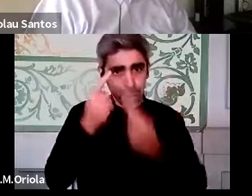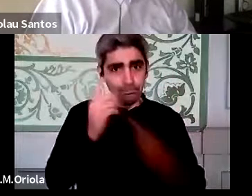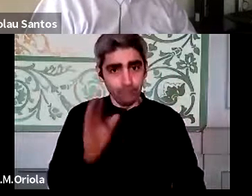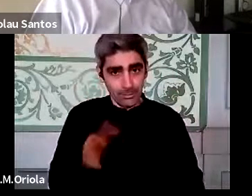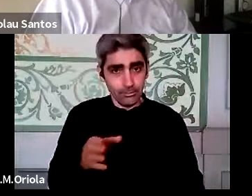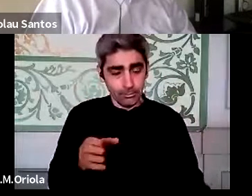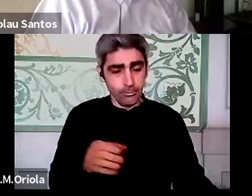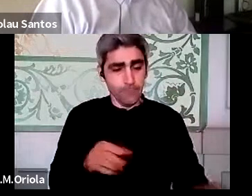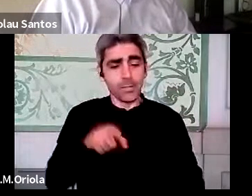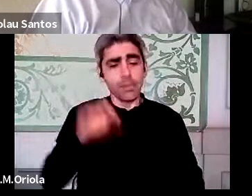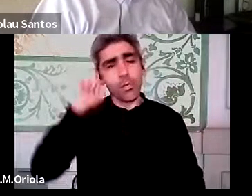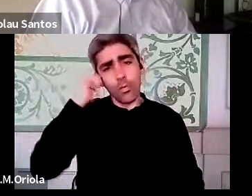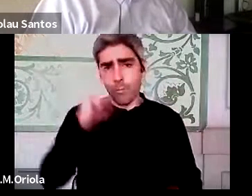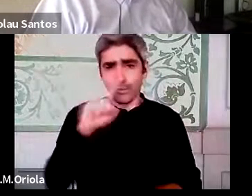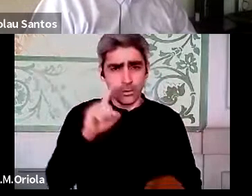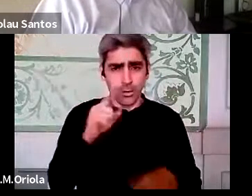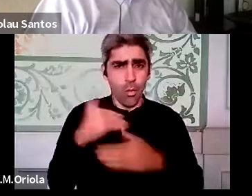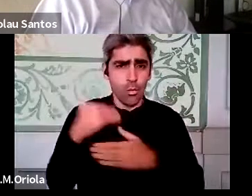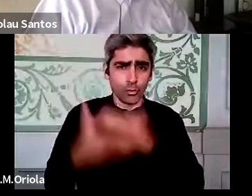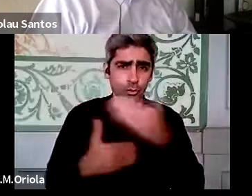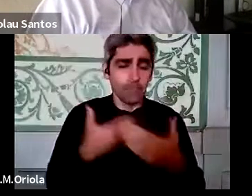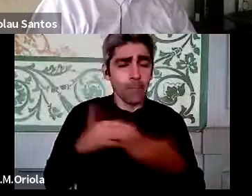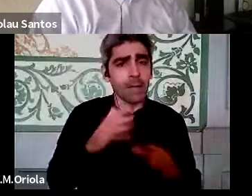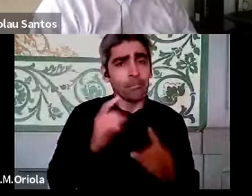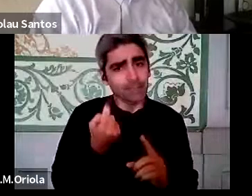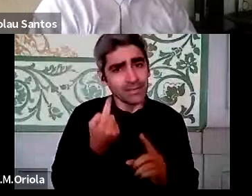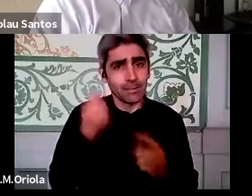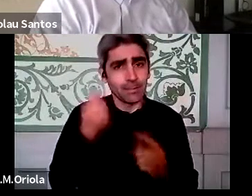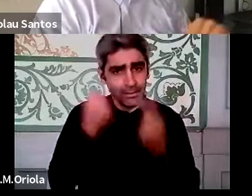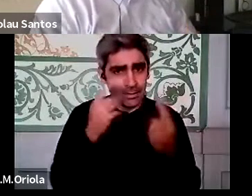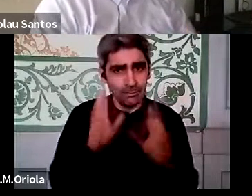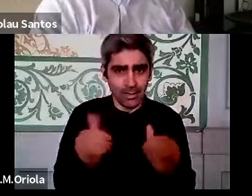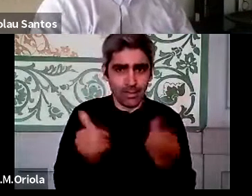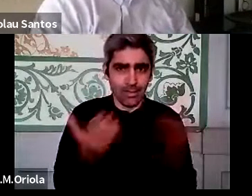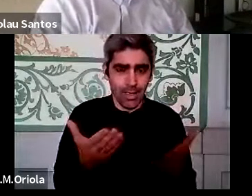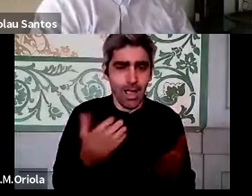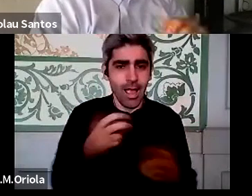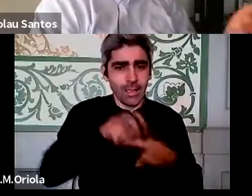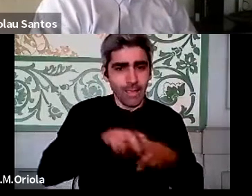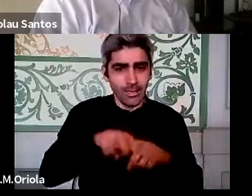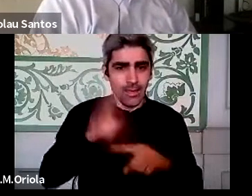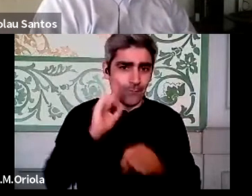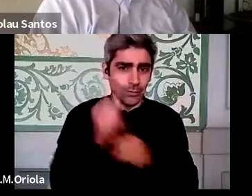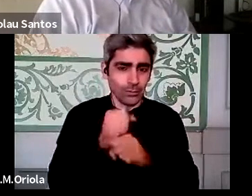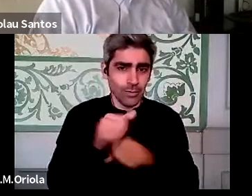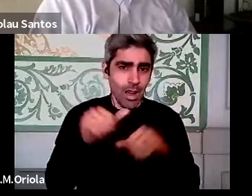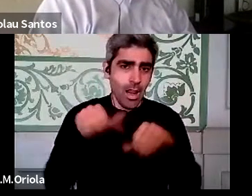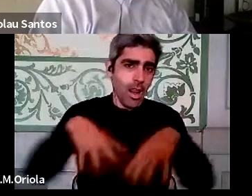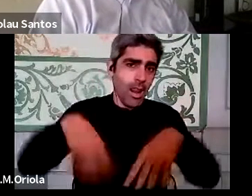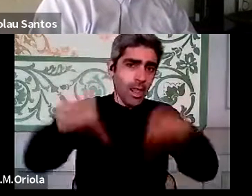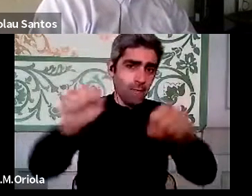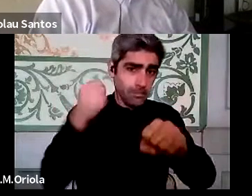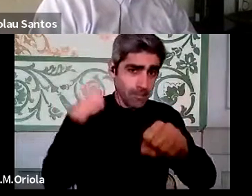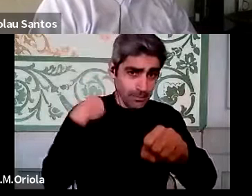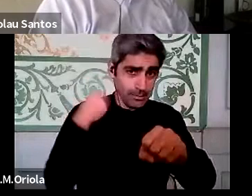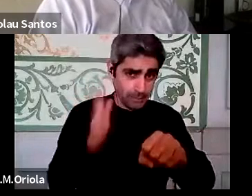é isto que pode pôr em causa o processo, mas é uma coisa que nós temos que pensar. Será que temos que dar uma cadeira confortável a cada um dos nossos funcionários para a sua casa? Não